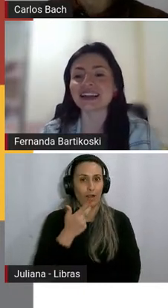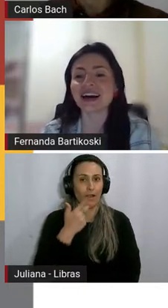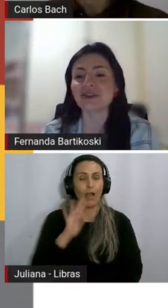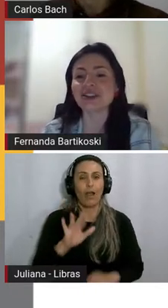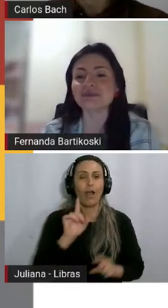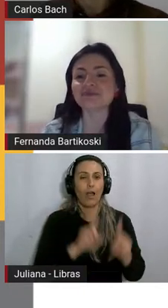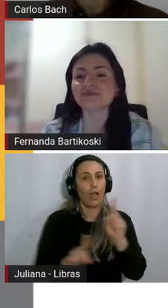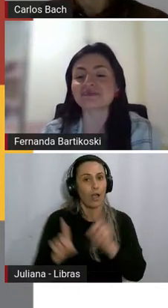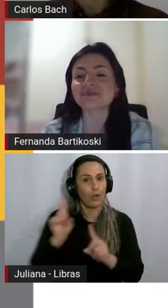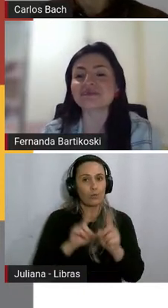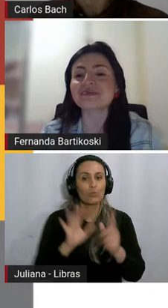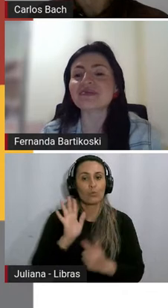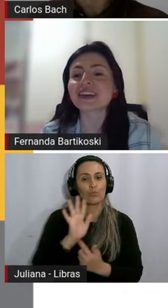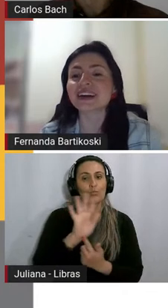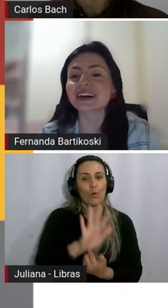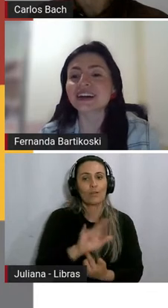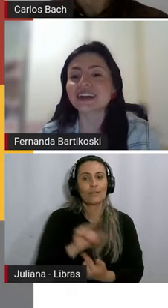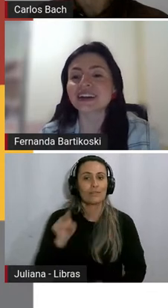Ana Cláudia